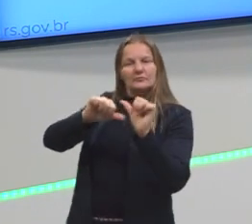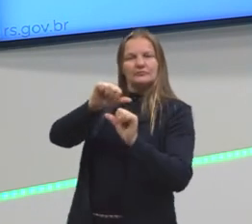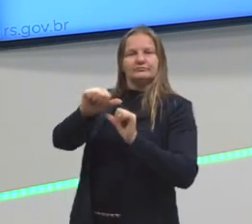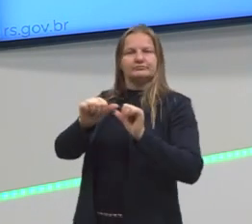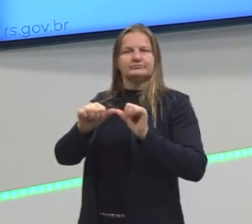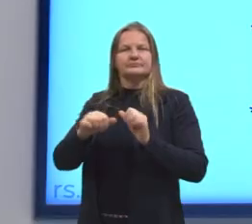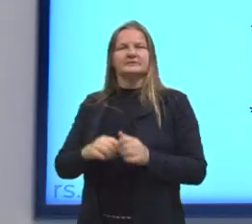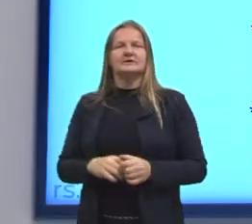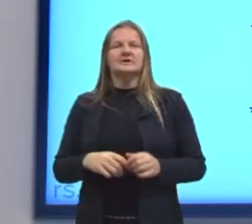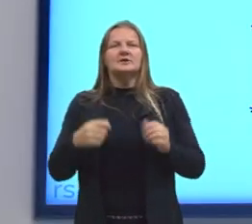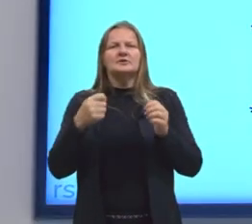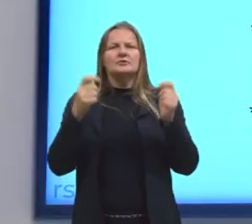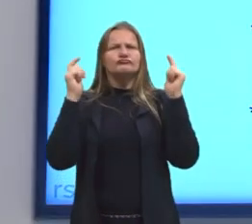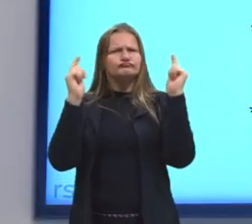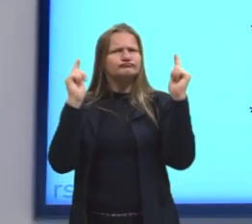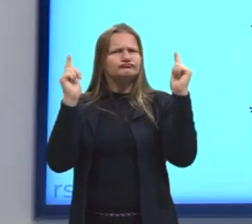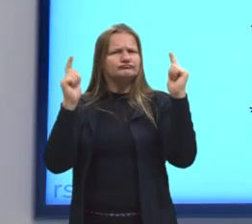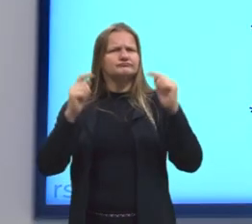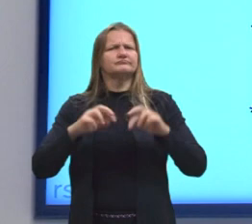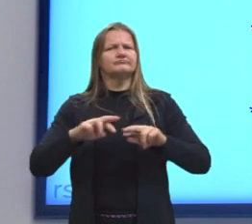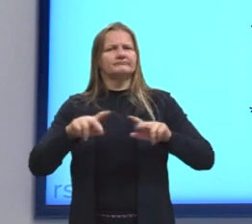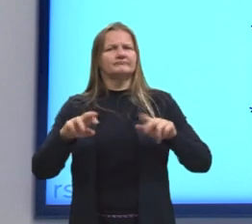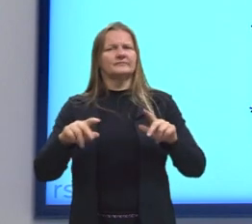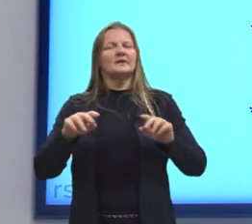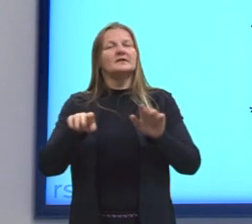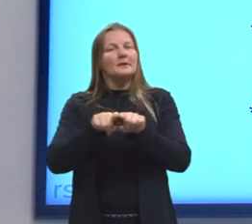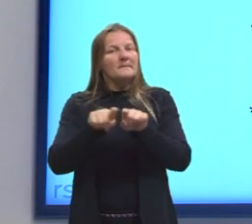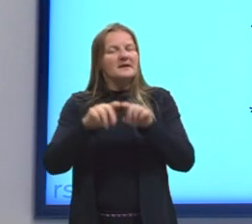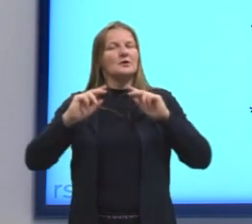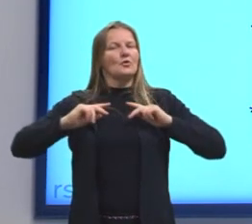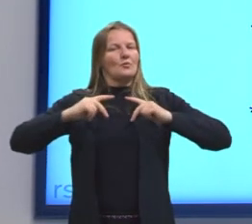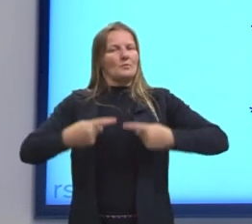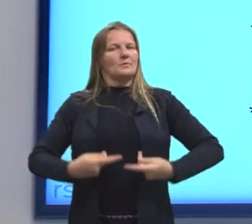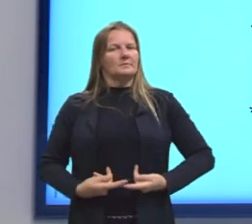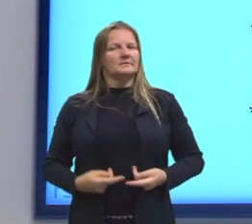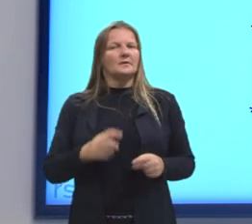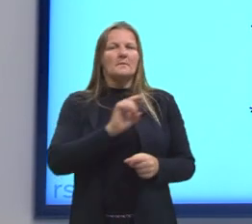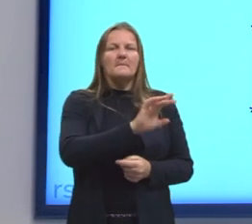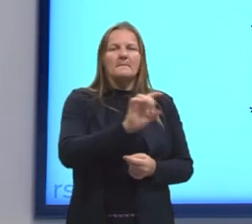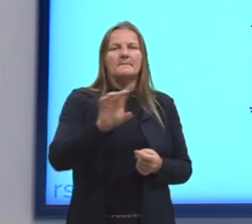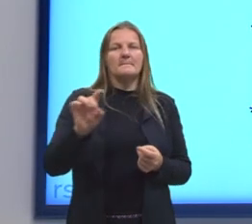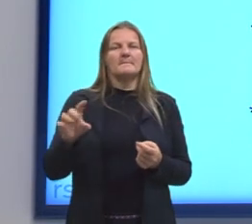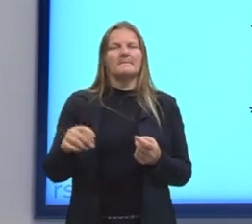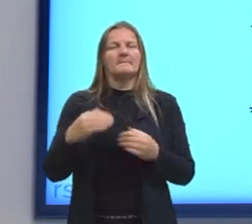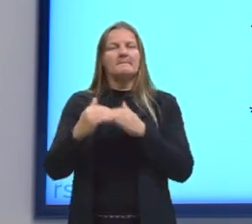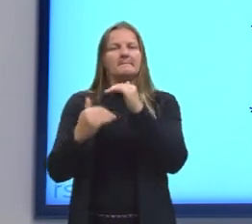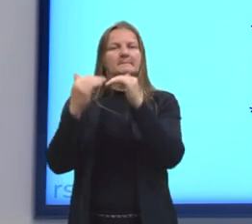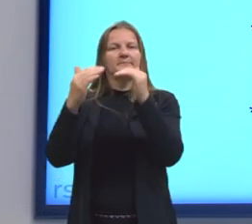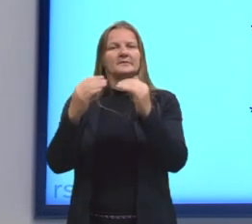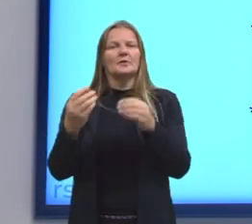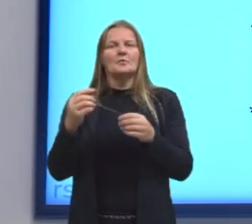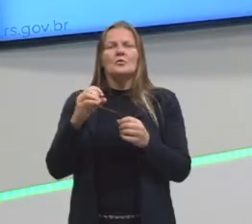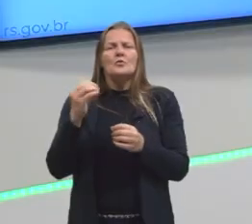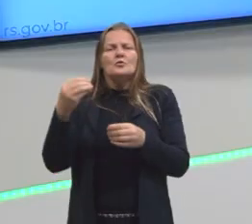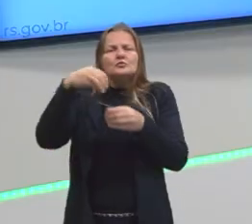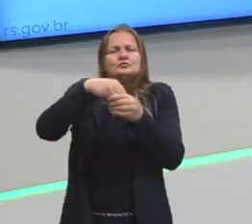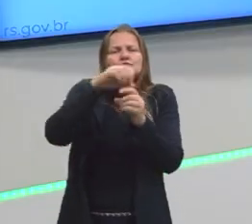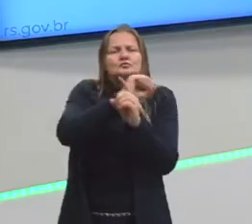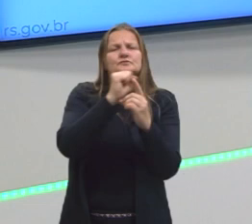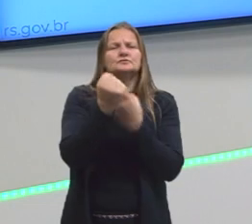Ferramentas de protesto ou de humanização e também processo de inserção social.